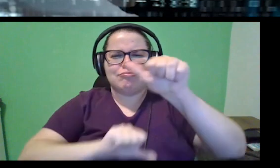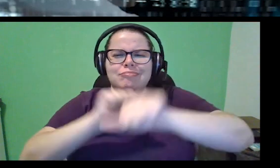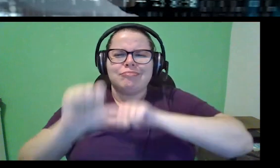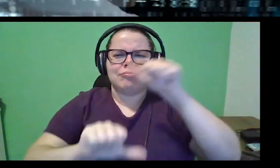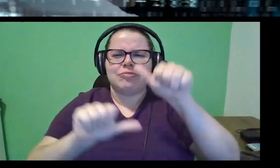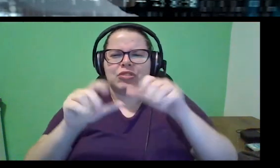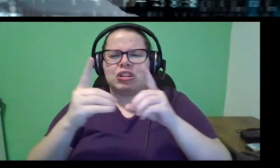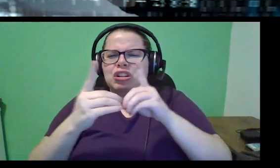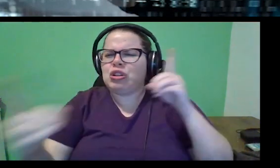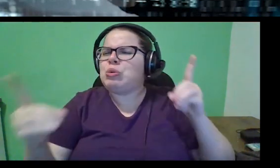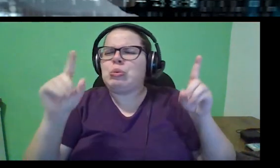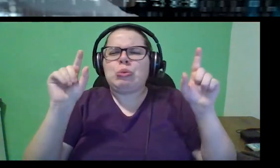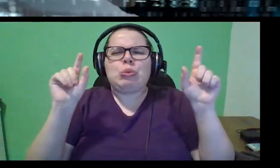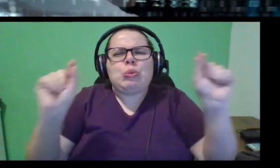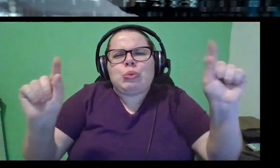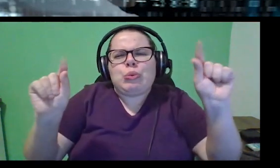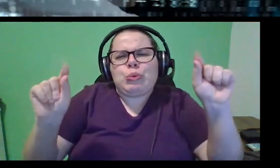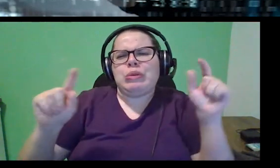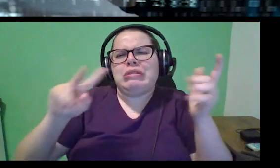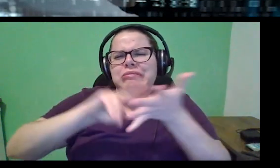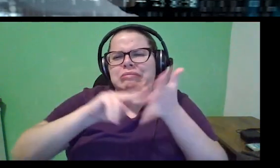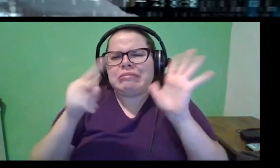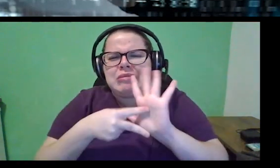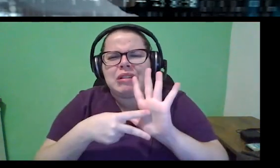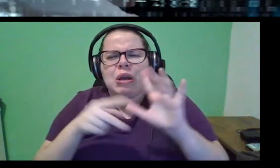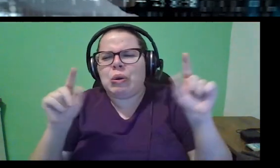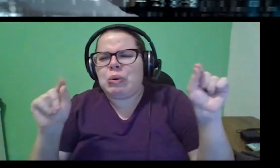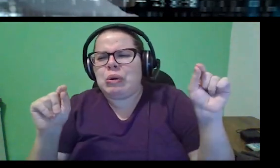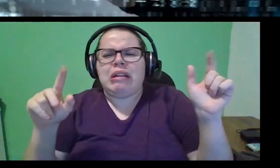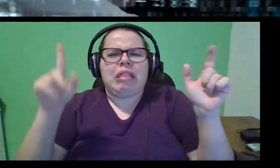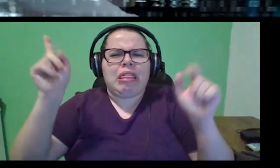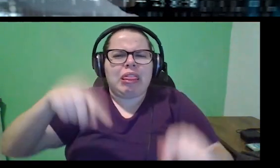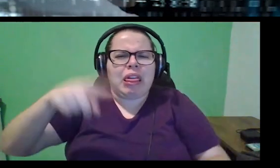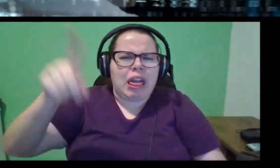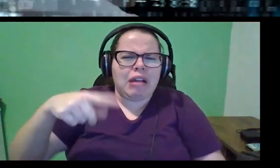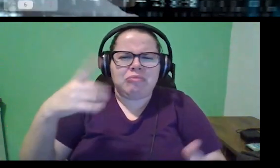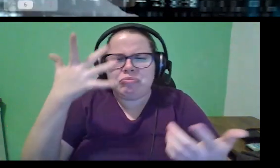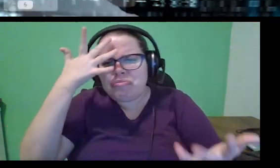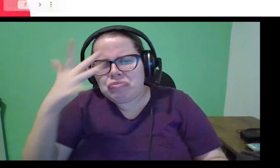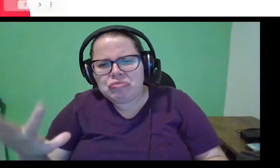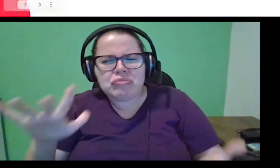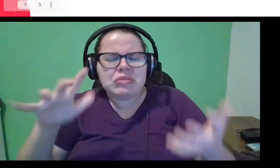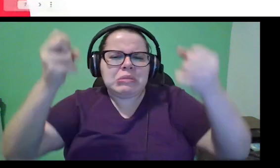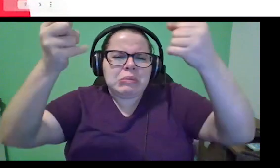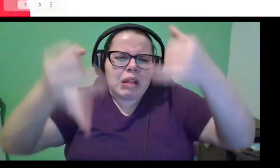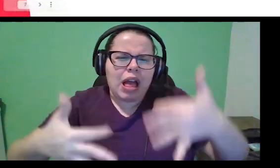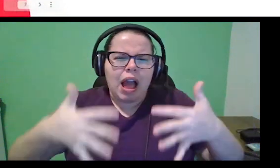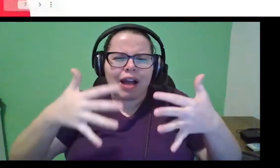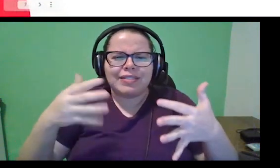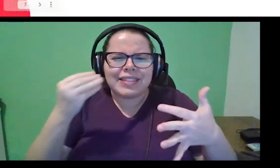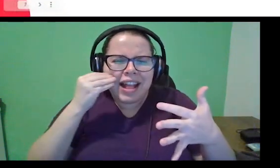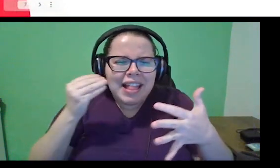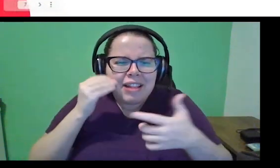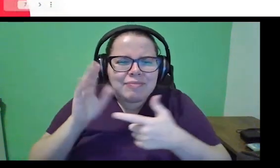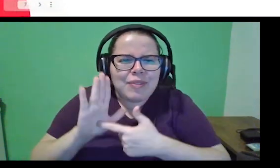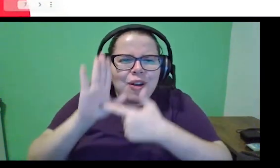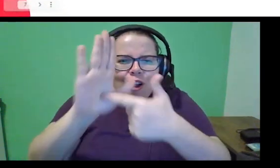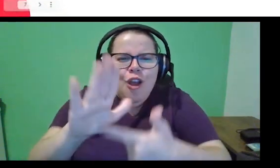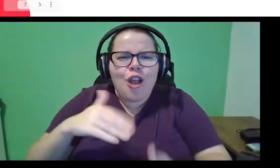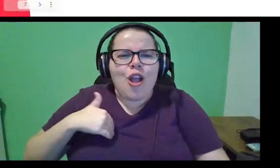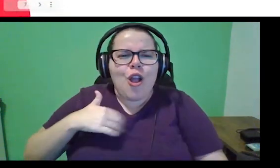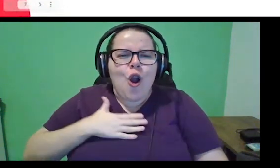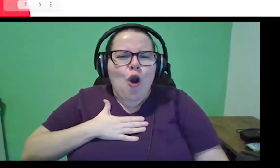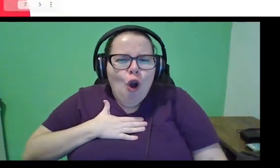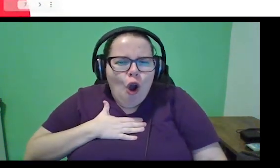digital, poxa, mas o que é, né, para tangibilizar essa transformação, né? Então, tentando tangibilizar um pouquinho, gosto muito